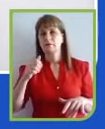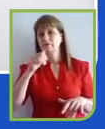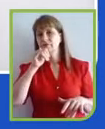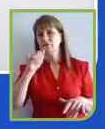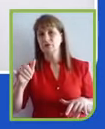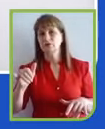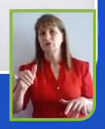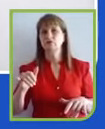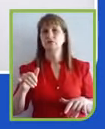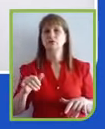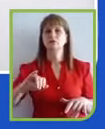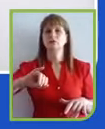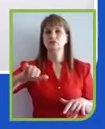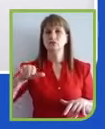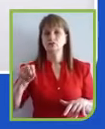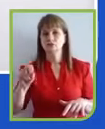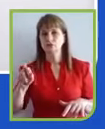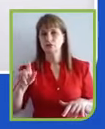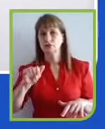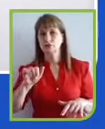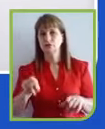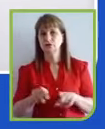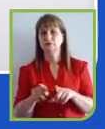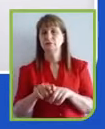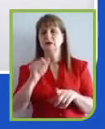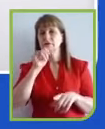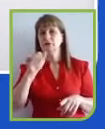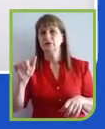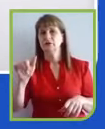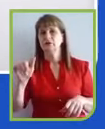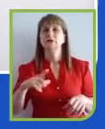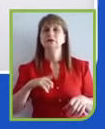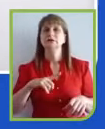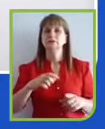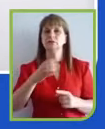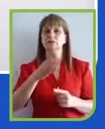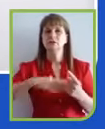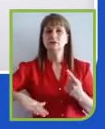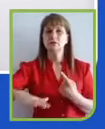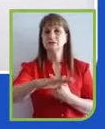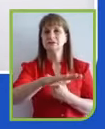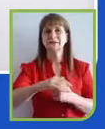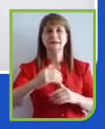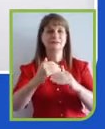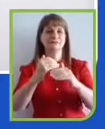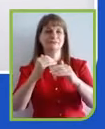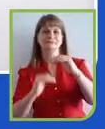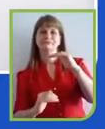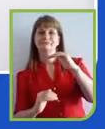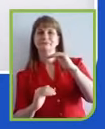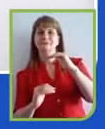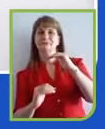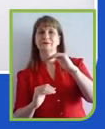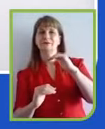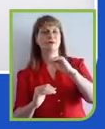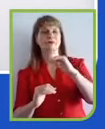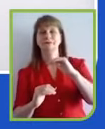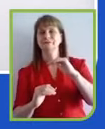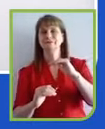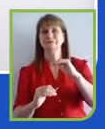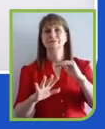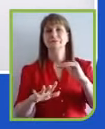temos uma sociedade ainda no Brasil extremamente desigual, mas que privilegia ostentação.